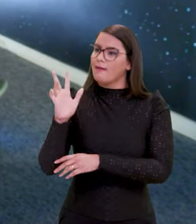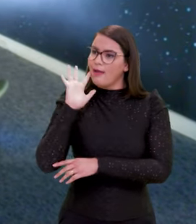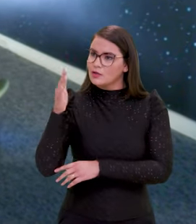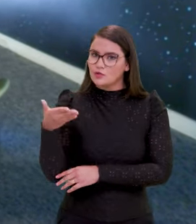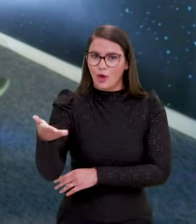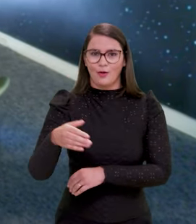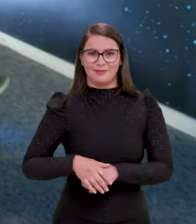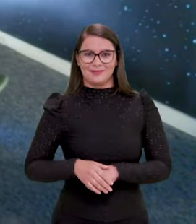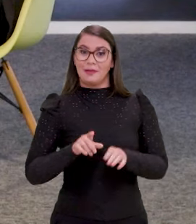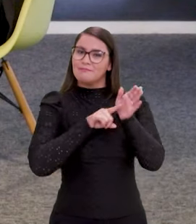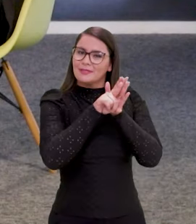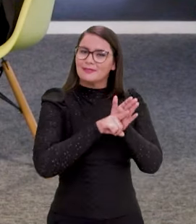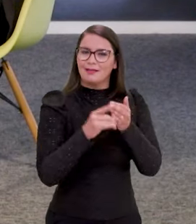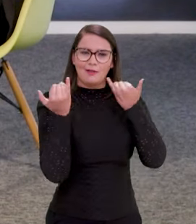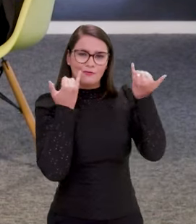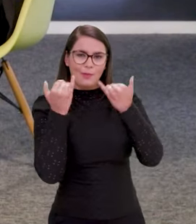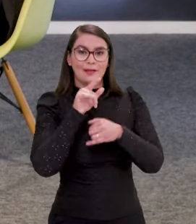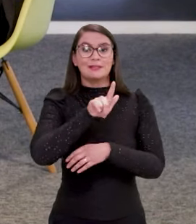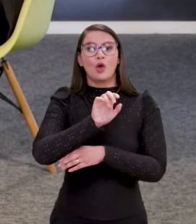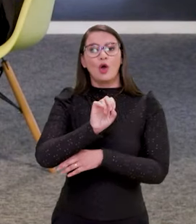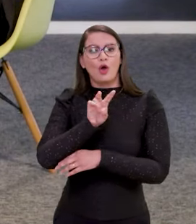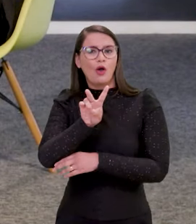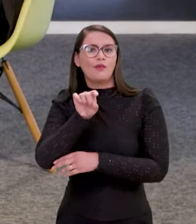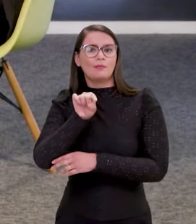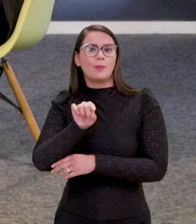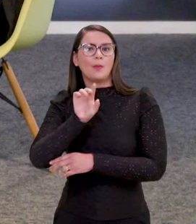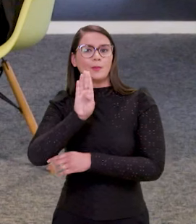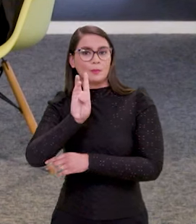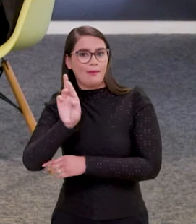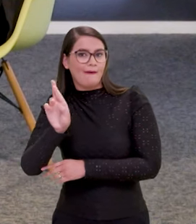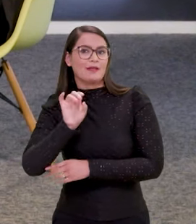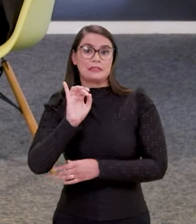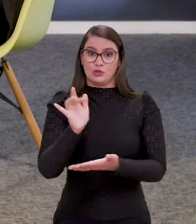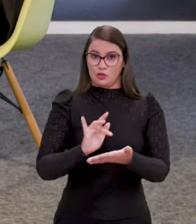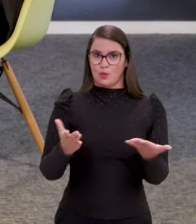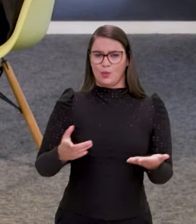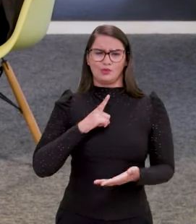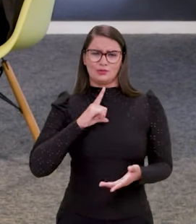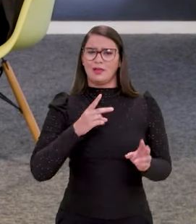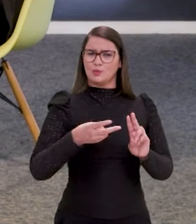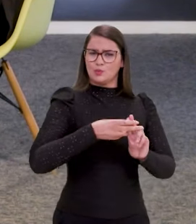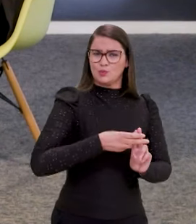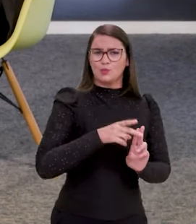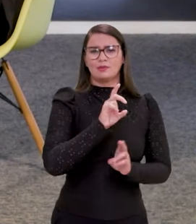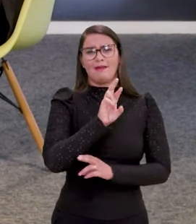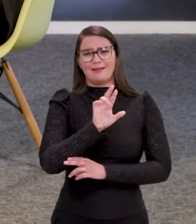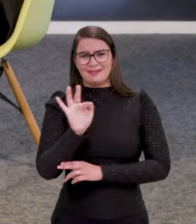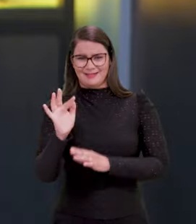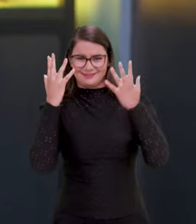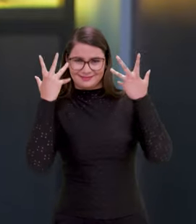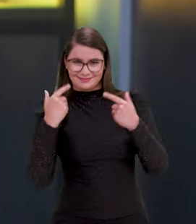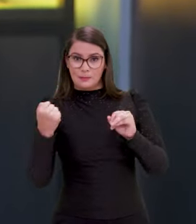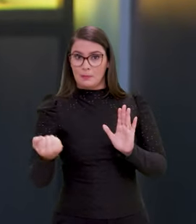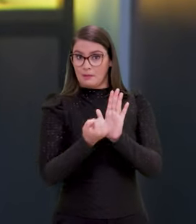isso, ou vai buscar essa informação lá no GOV-BR, se é digital, como a gente hoje tem no SUS, Receita, que é